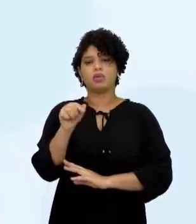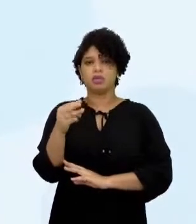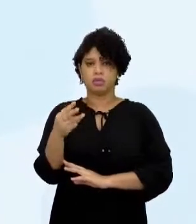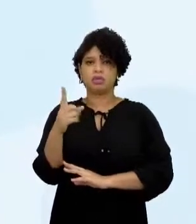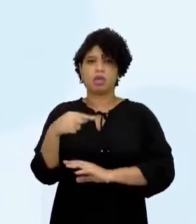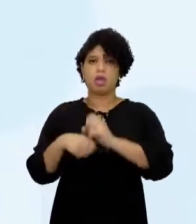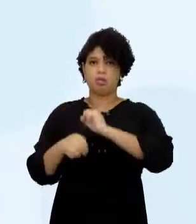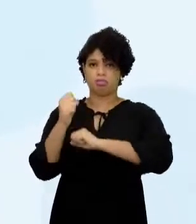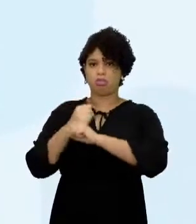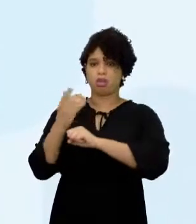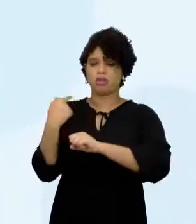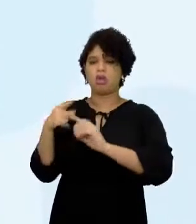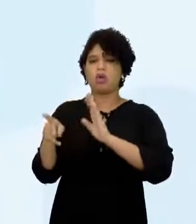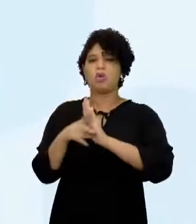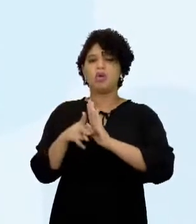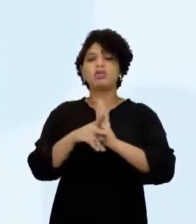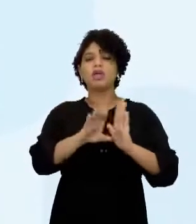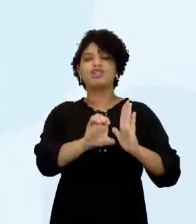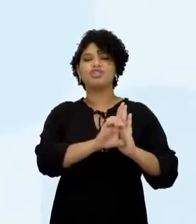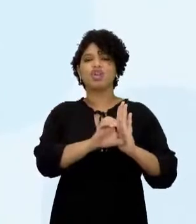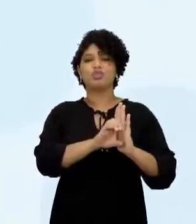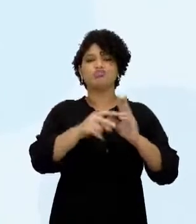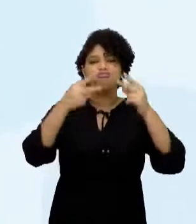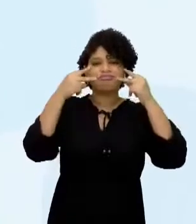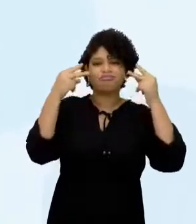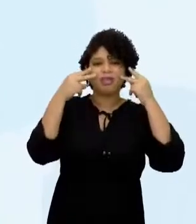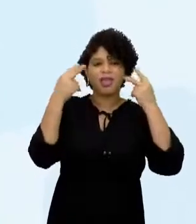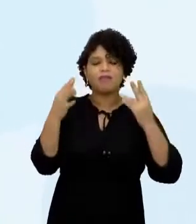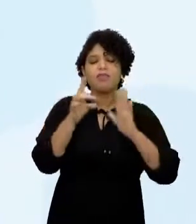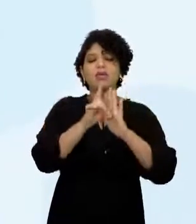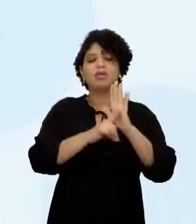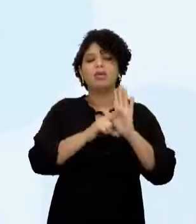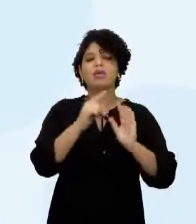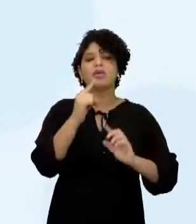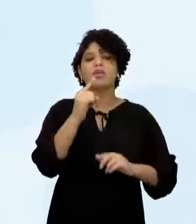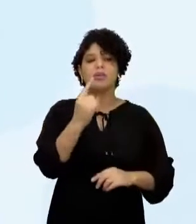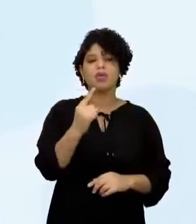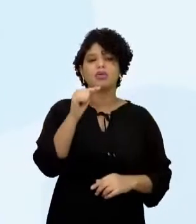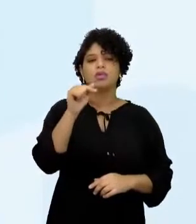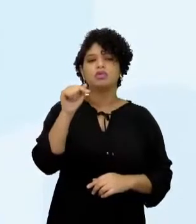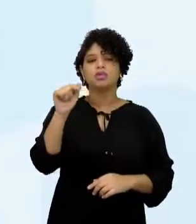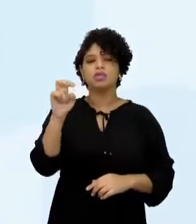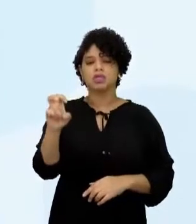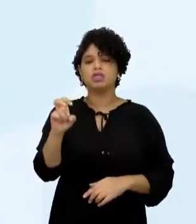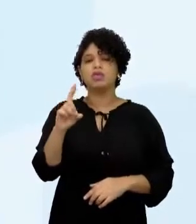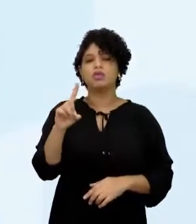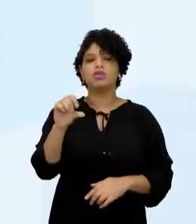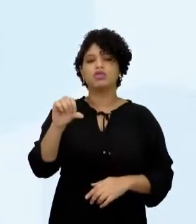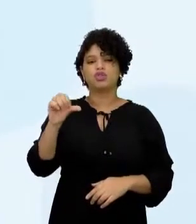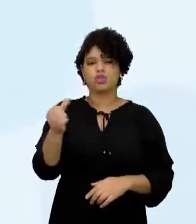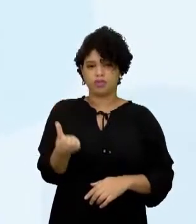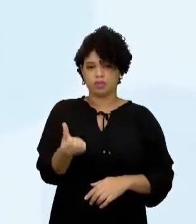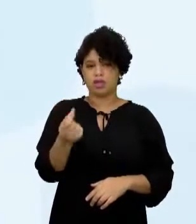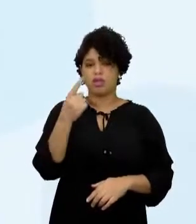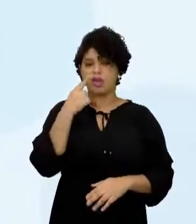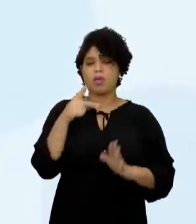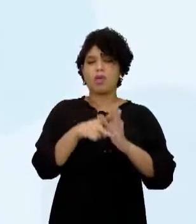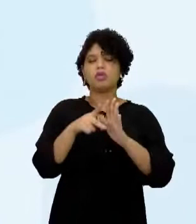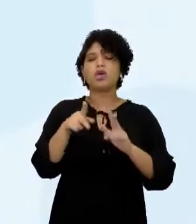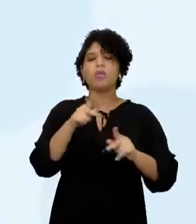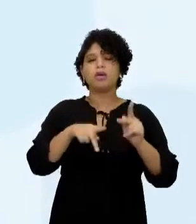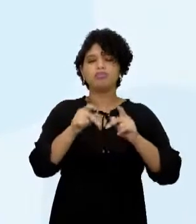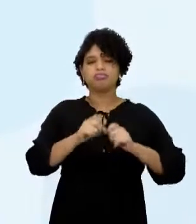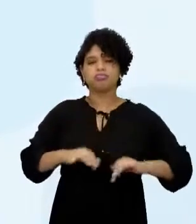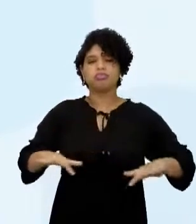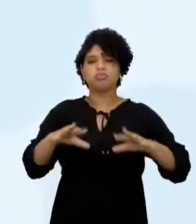o ano Estatuto do Índio Decreto número 1775 Barra 1996 As terras indígenas